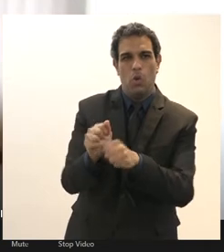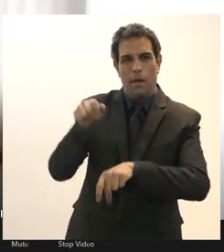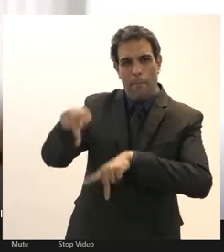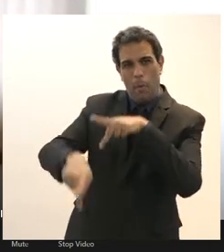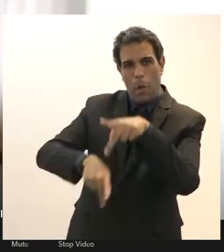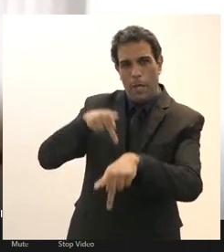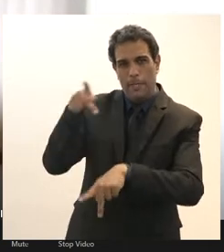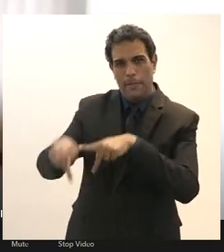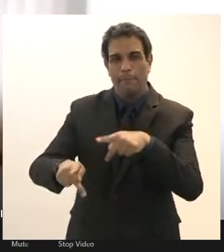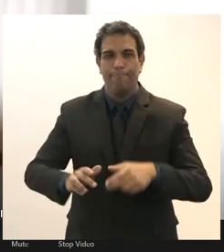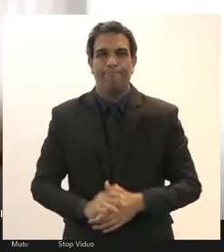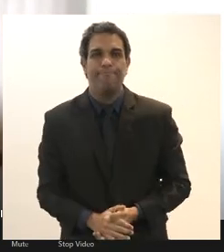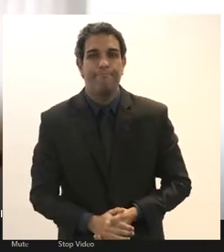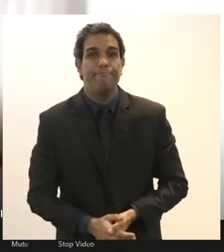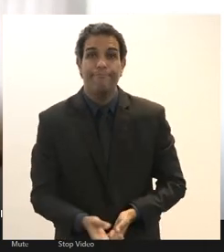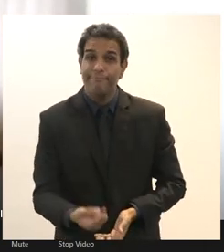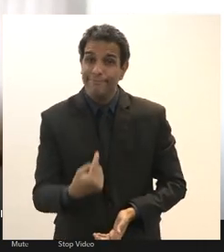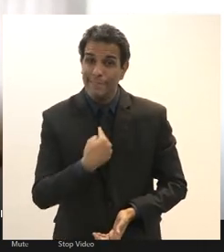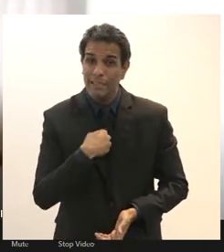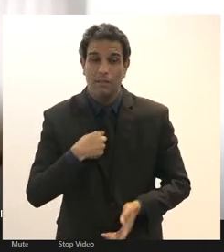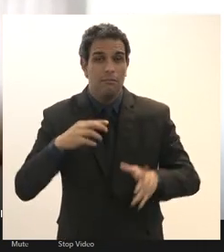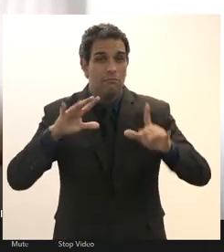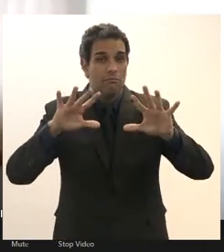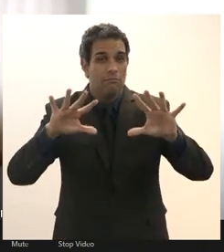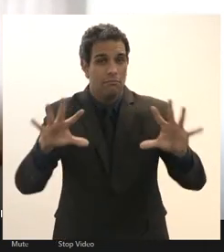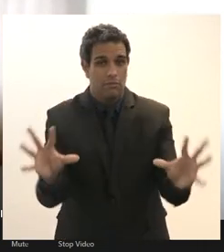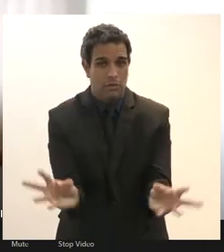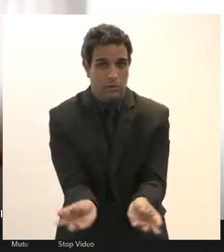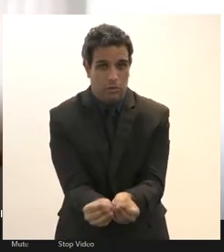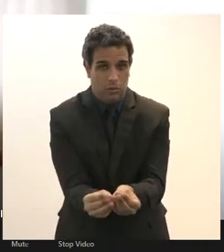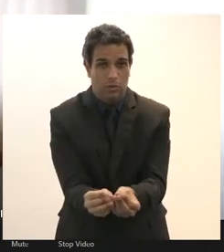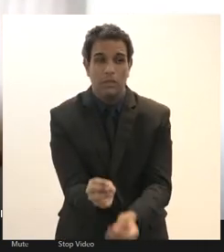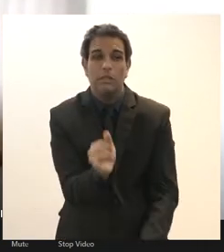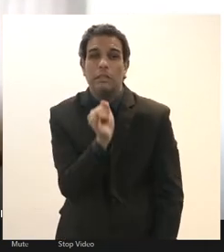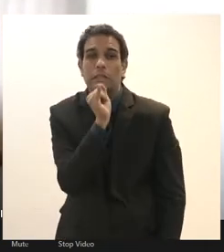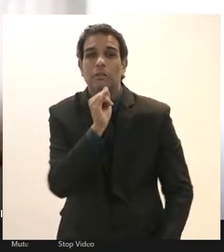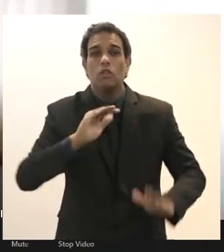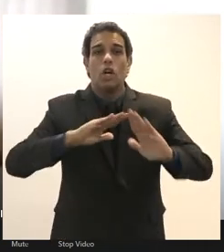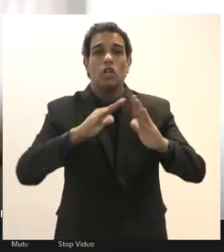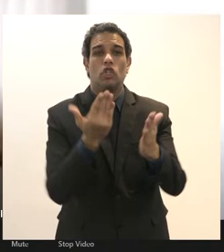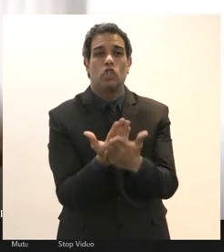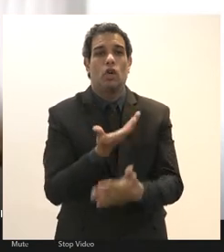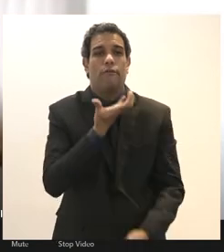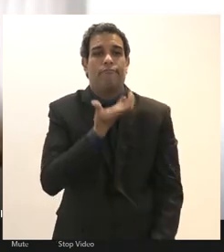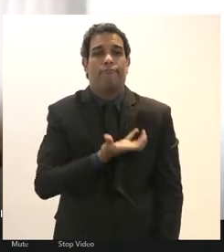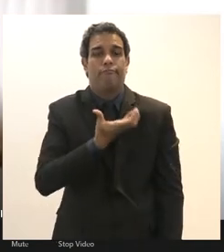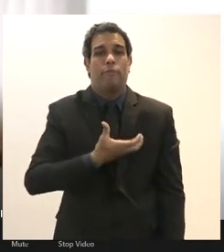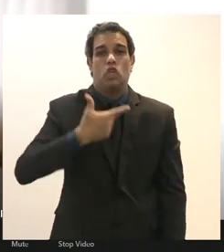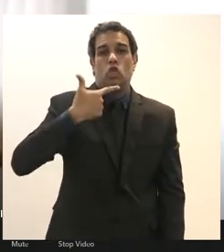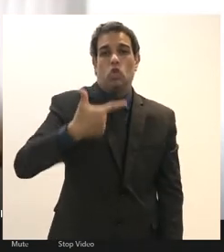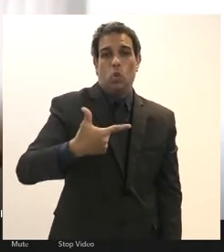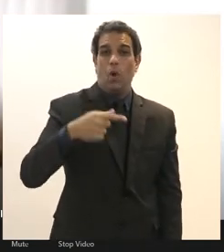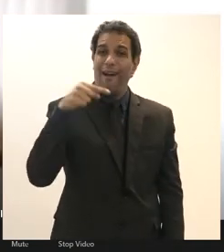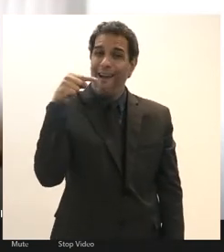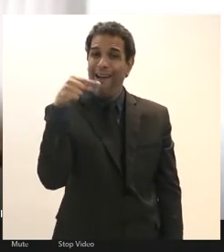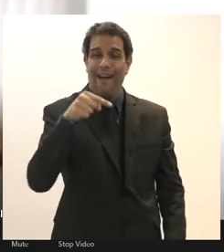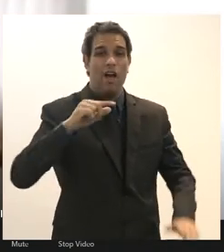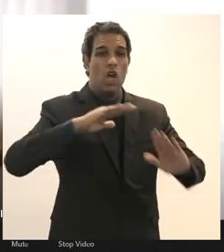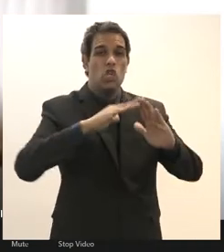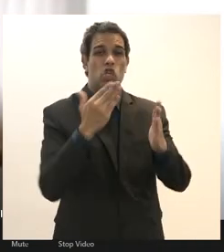eu vou colocar o exemplo do colégio Pedro II e acredito que ele